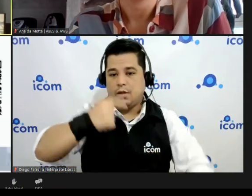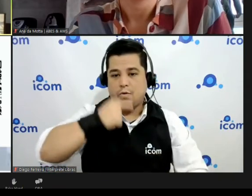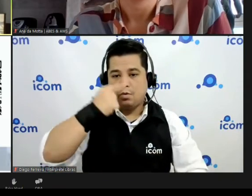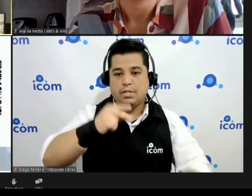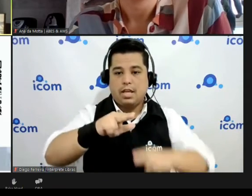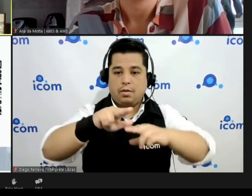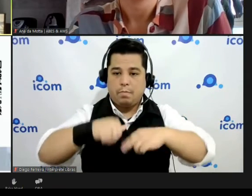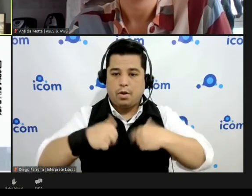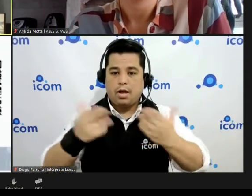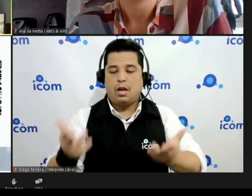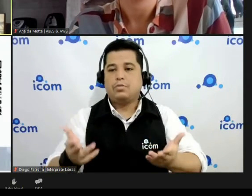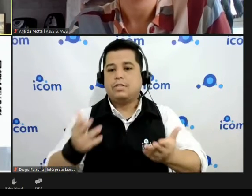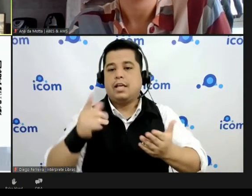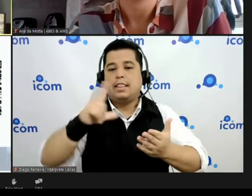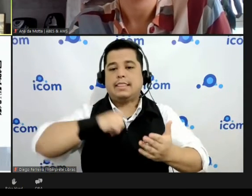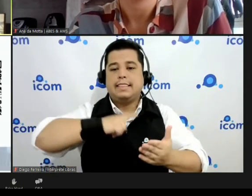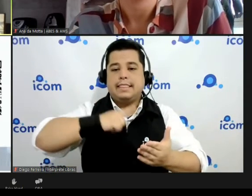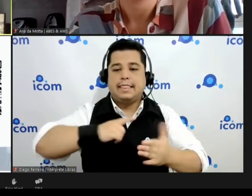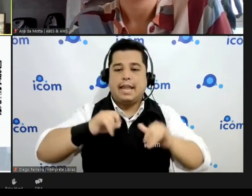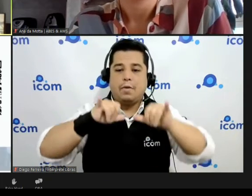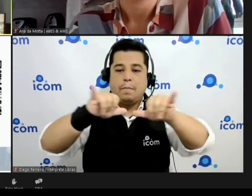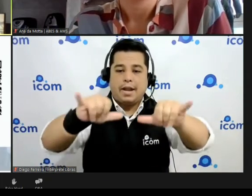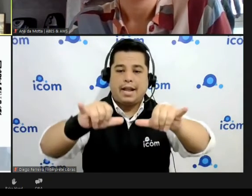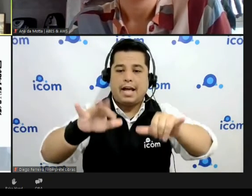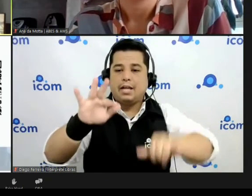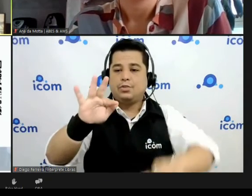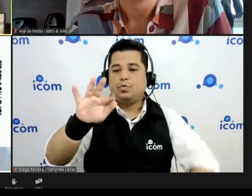de mercado fluido eu tenho